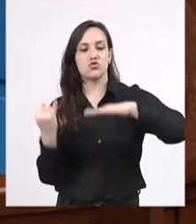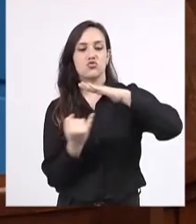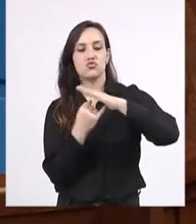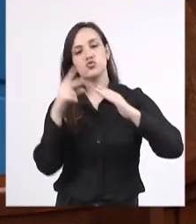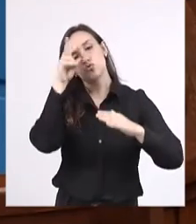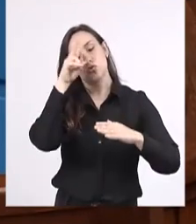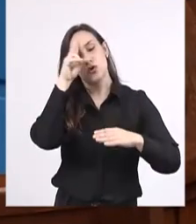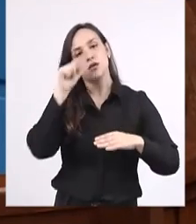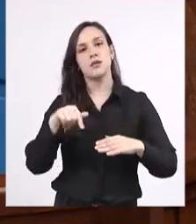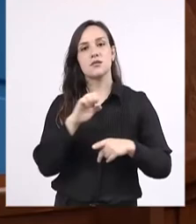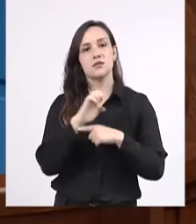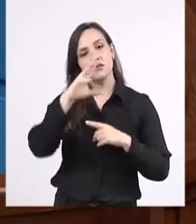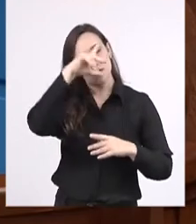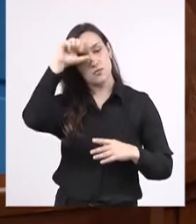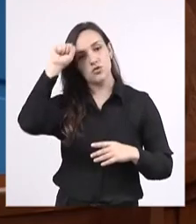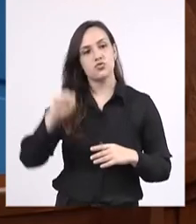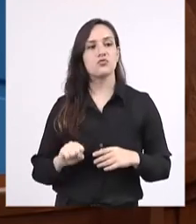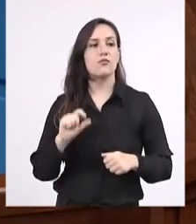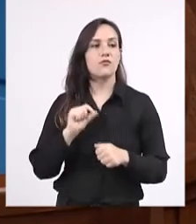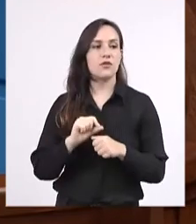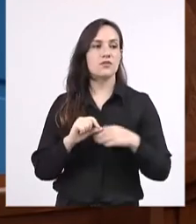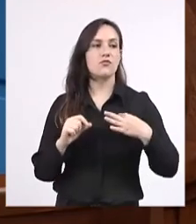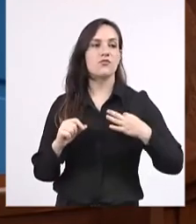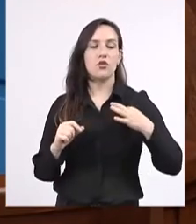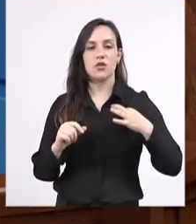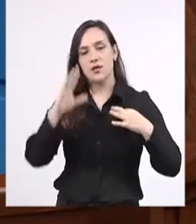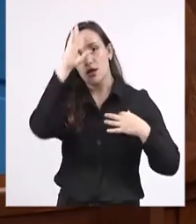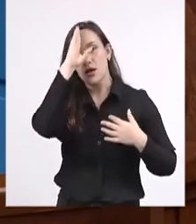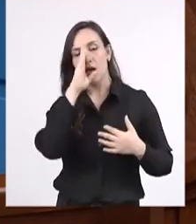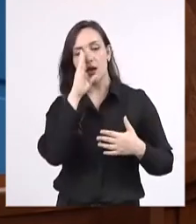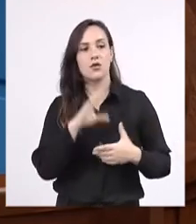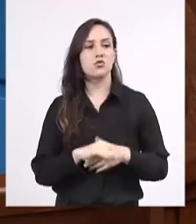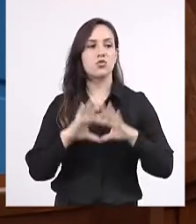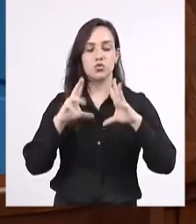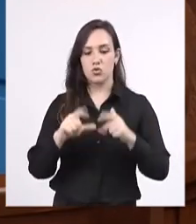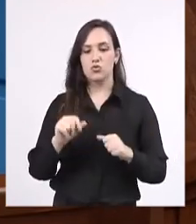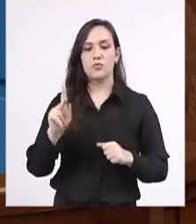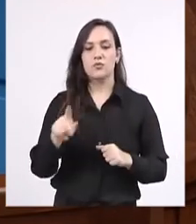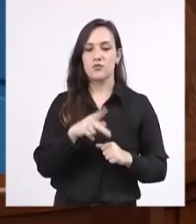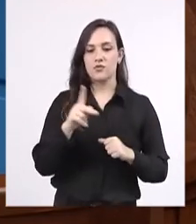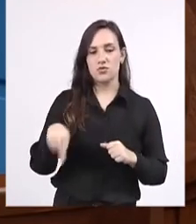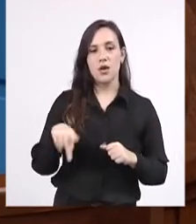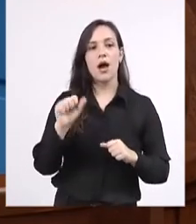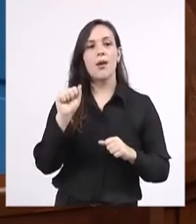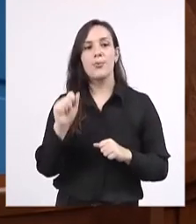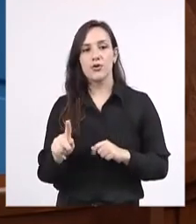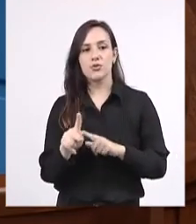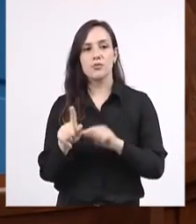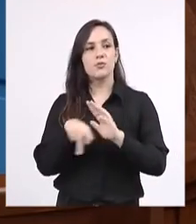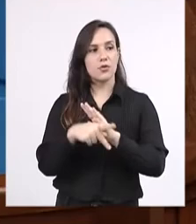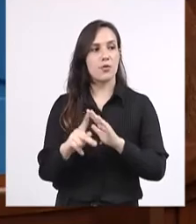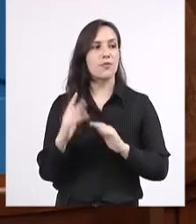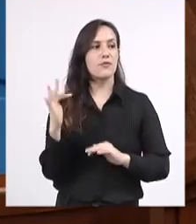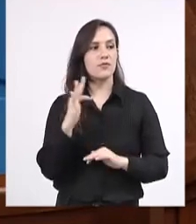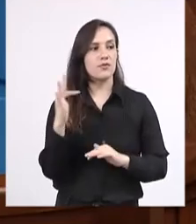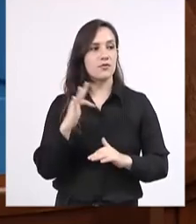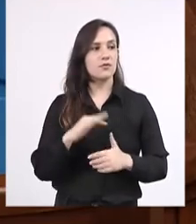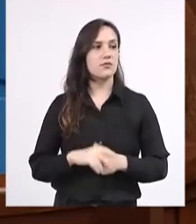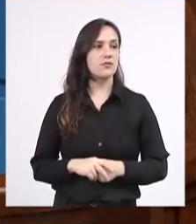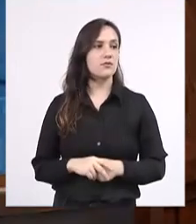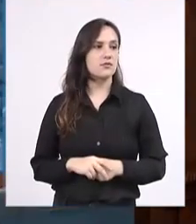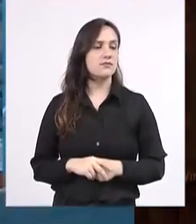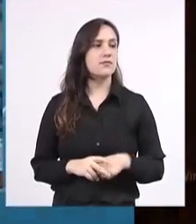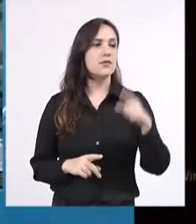Mato Grosso do Sul, sem cobrar nada, estão fazendo voluntariamente, são todos professores aposentados da universidade. E